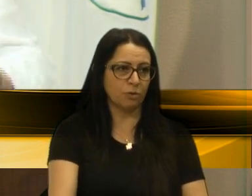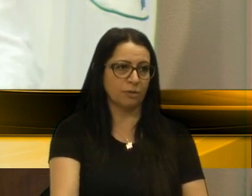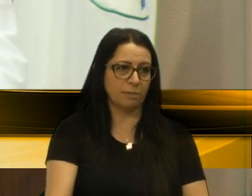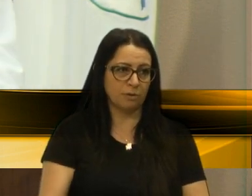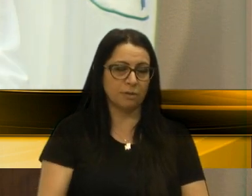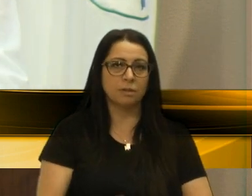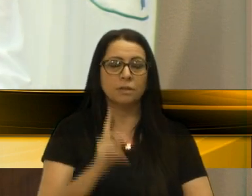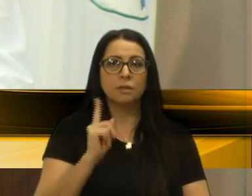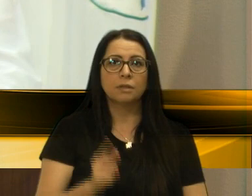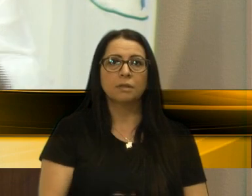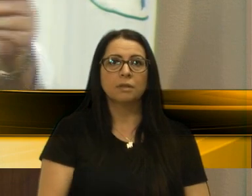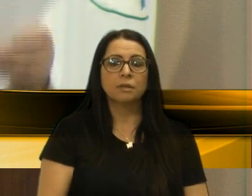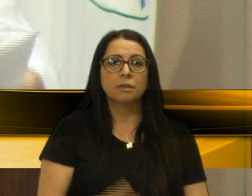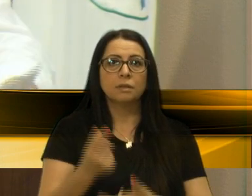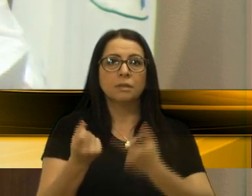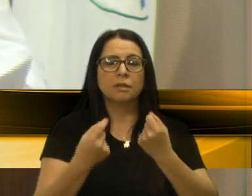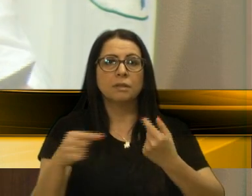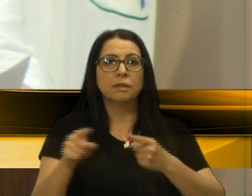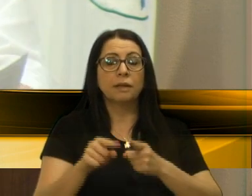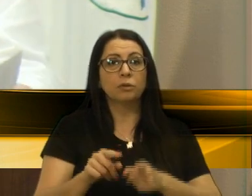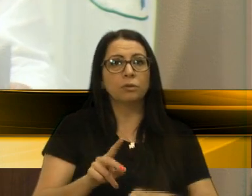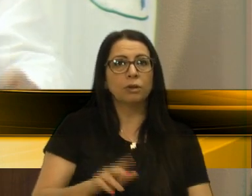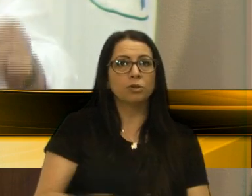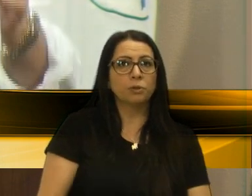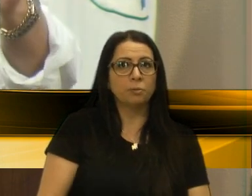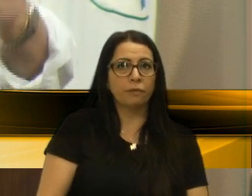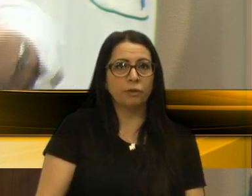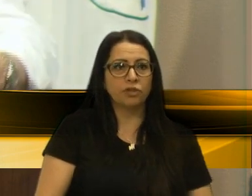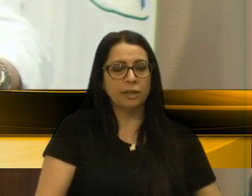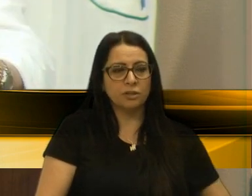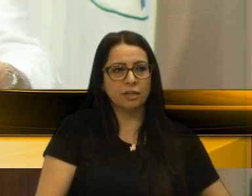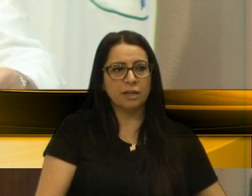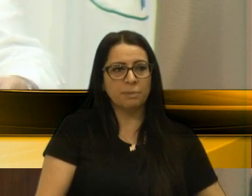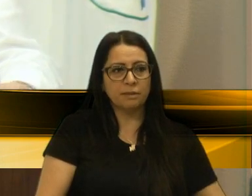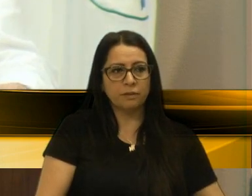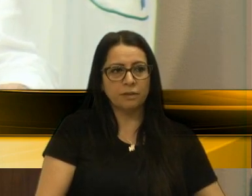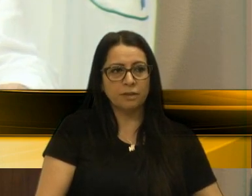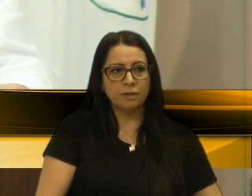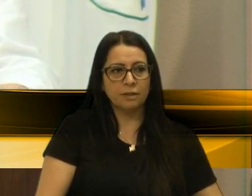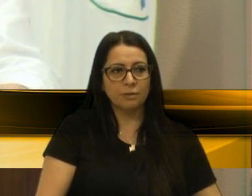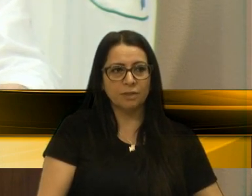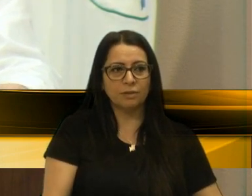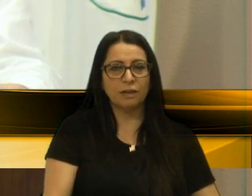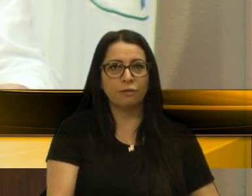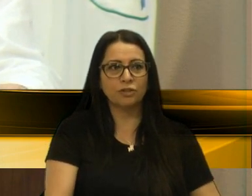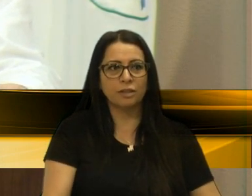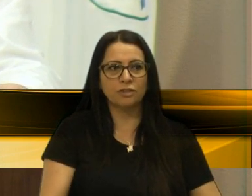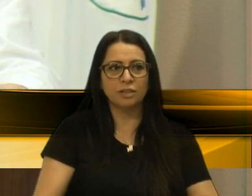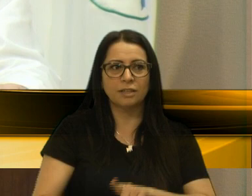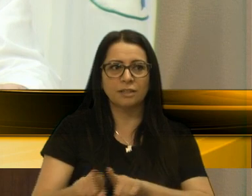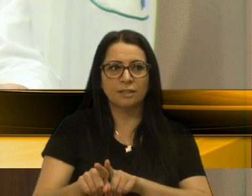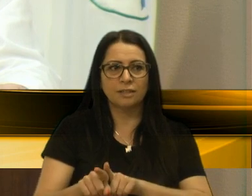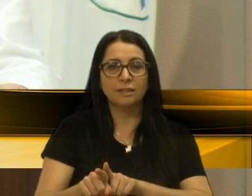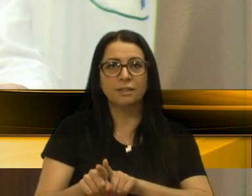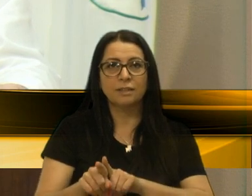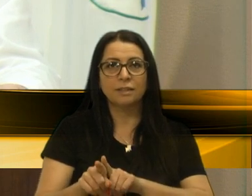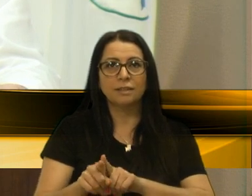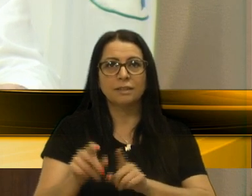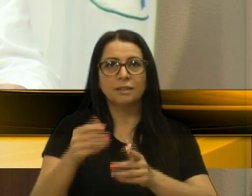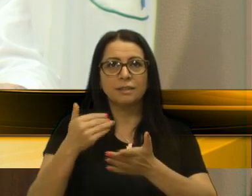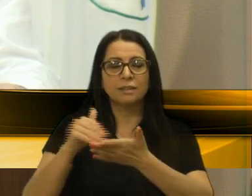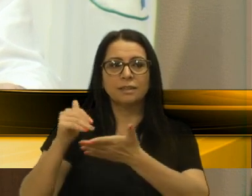E eu vou colocar algumas das minhas manifestações, que foram literalmente copiadas pelo nosso